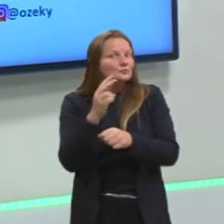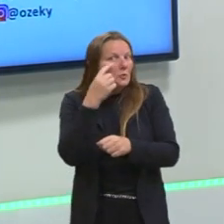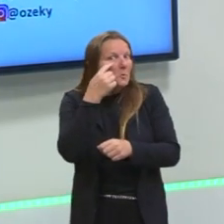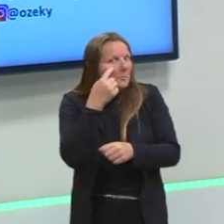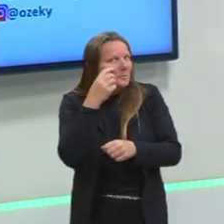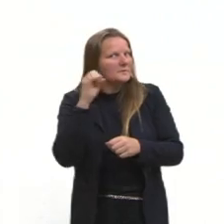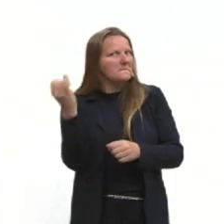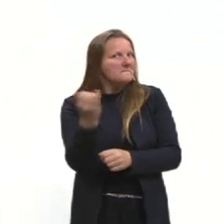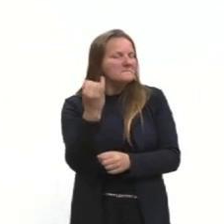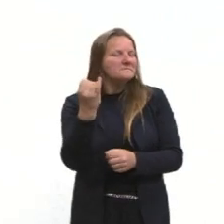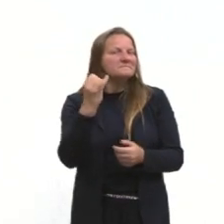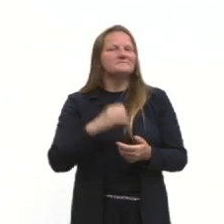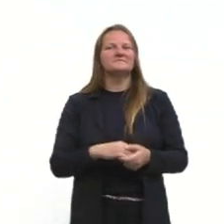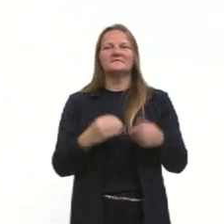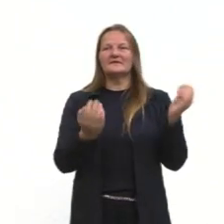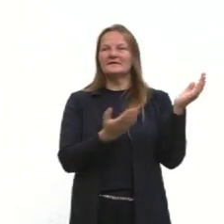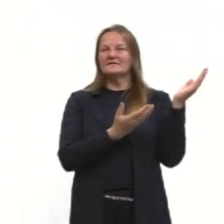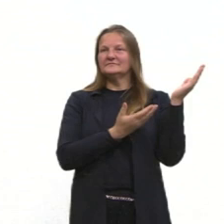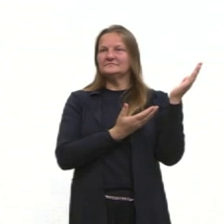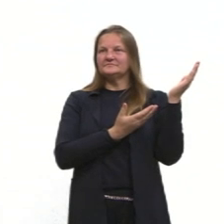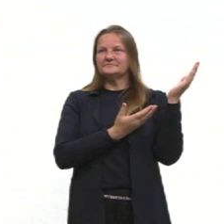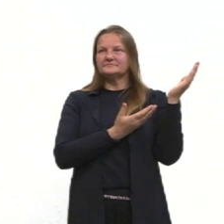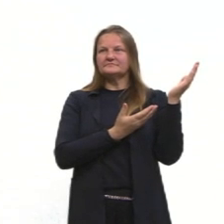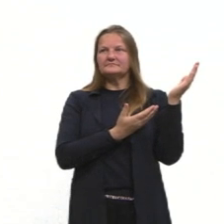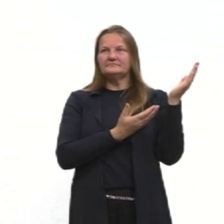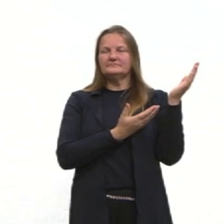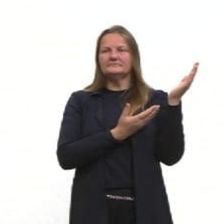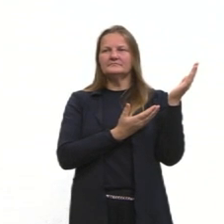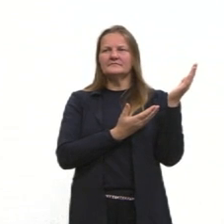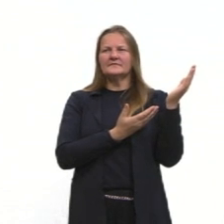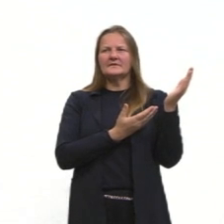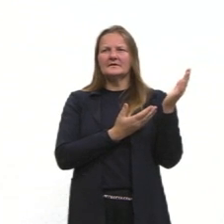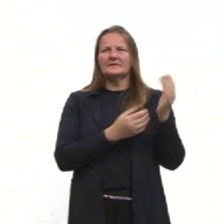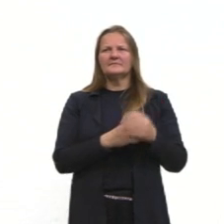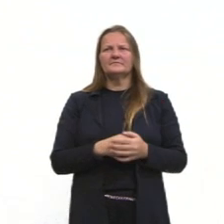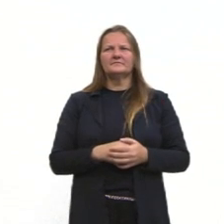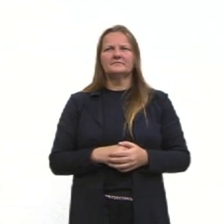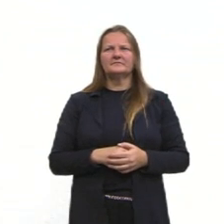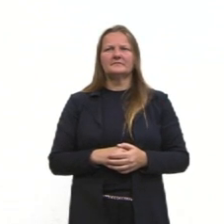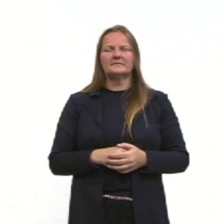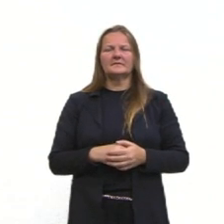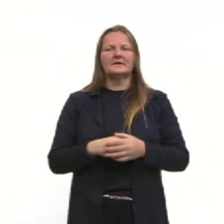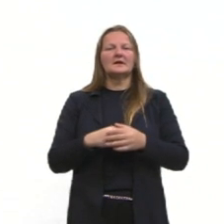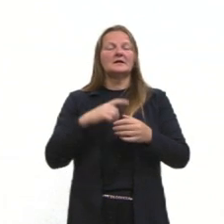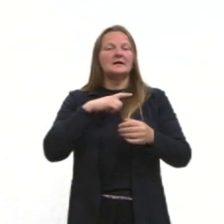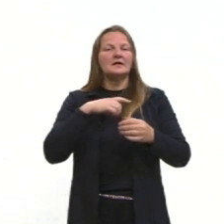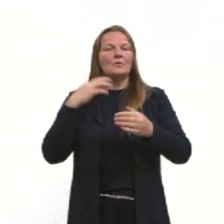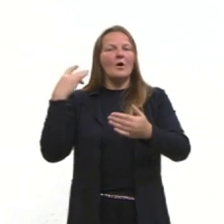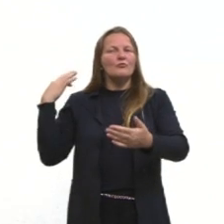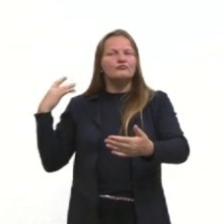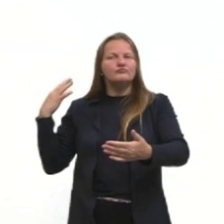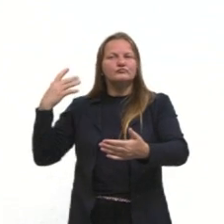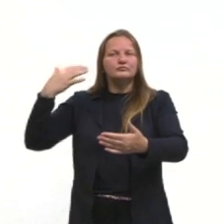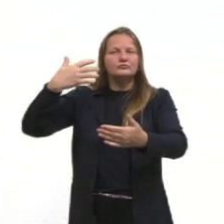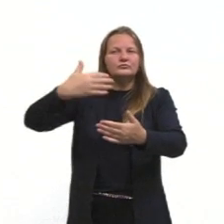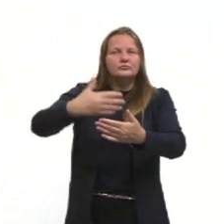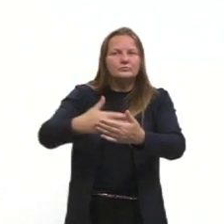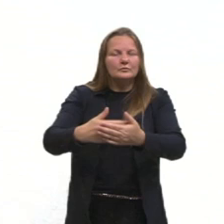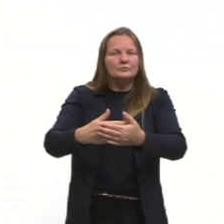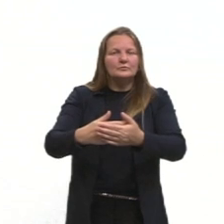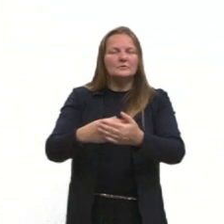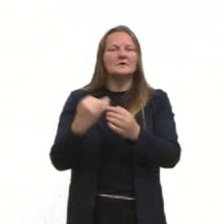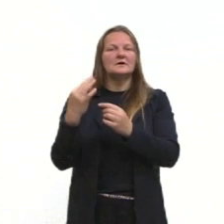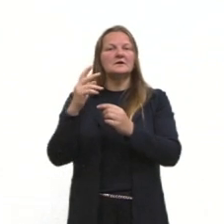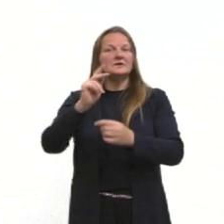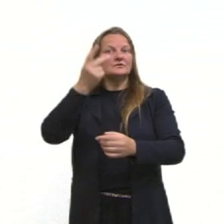Então, para a gente começar, pessoal, a gente veio seguindo aqui uma ordem cronológica da história da